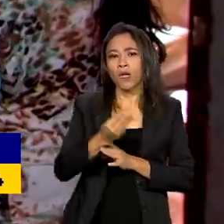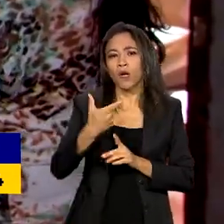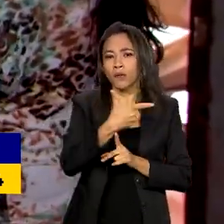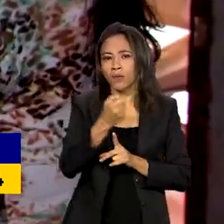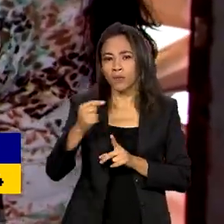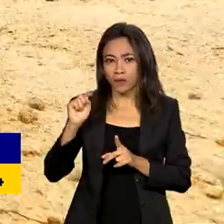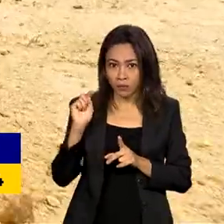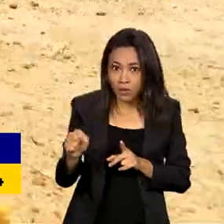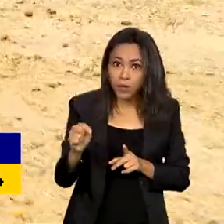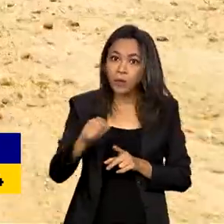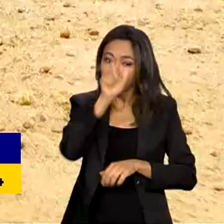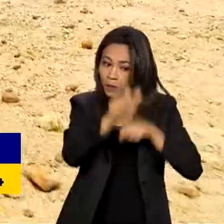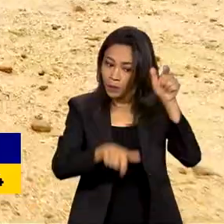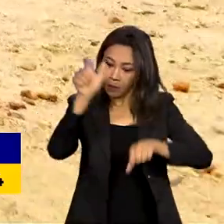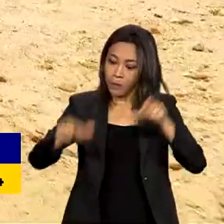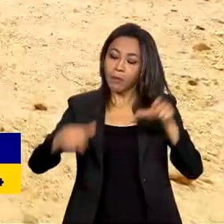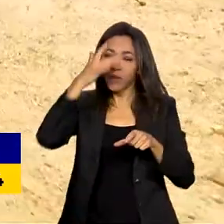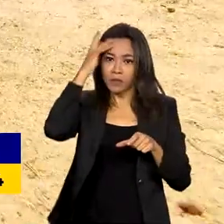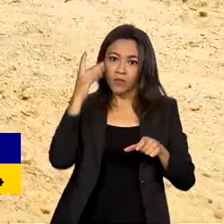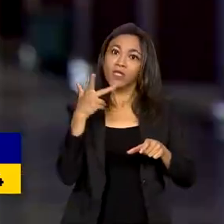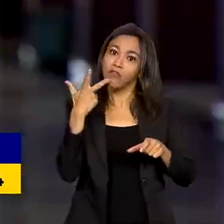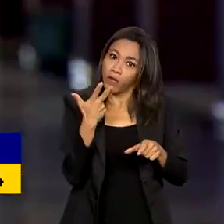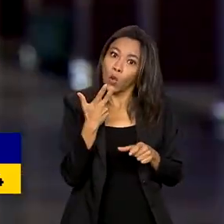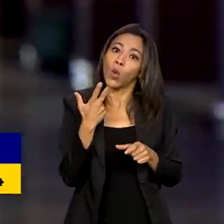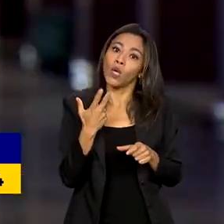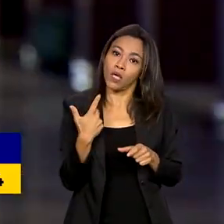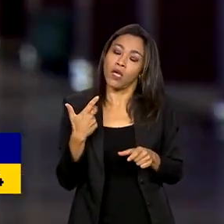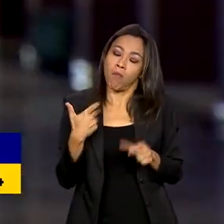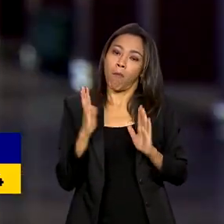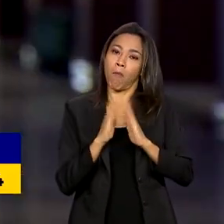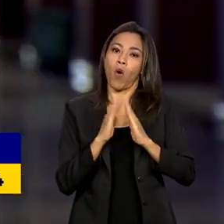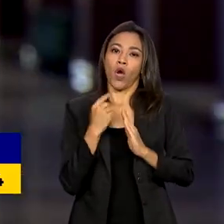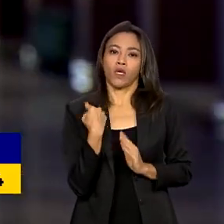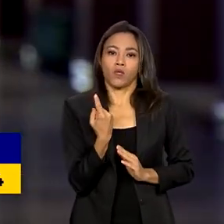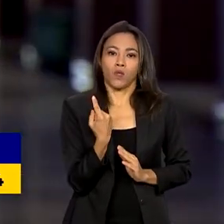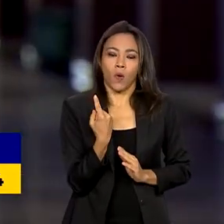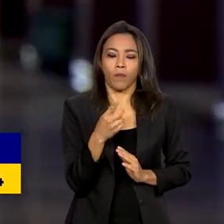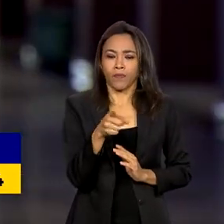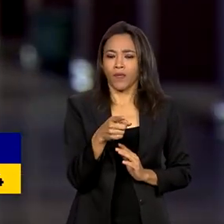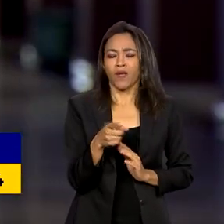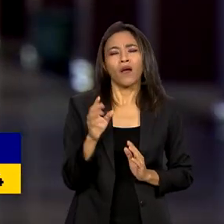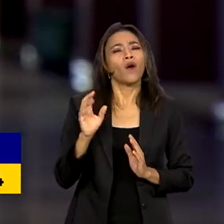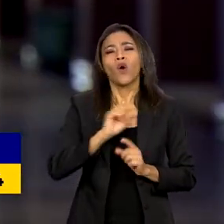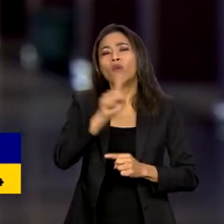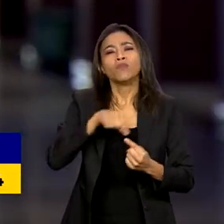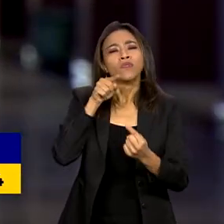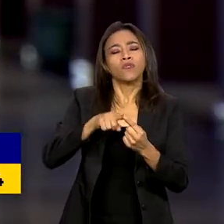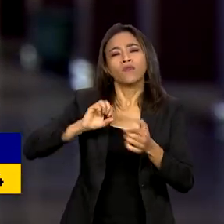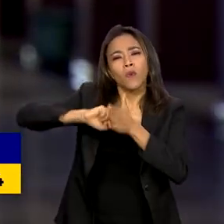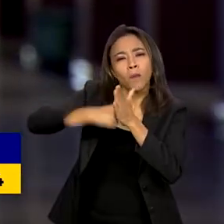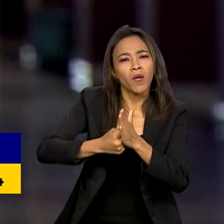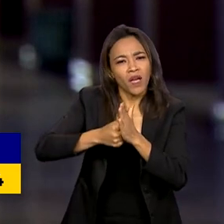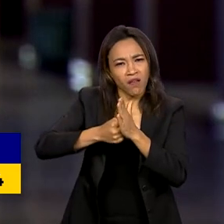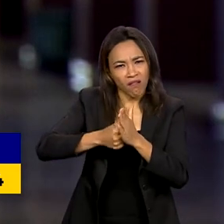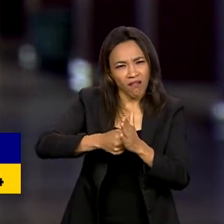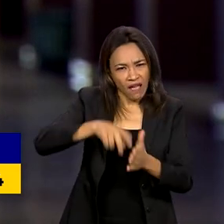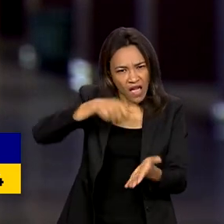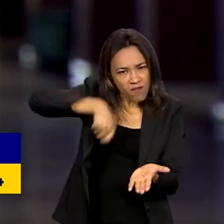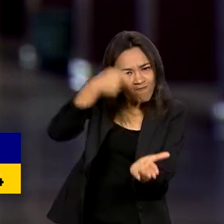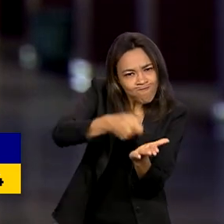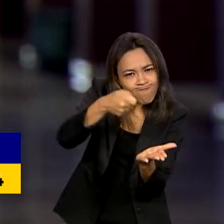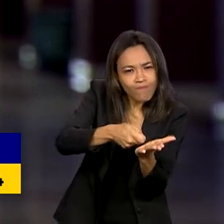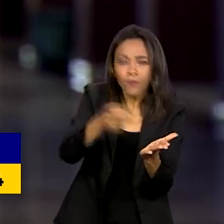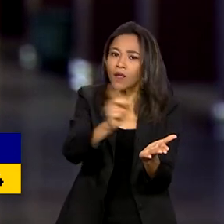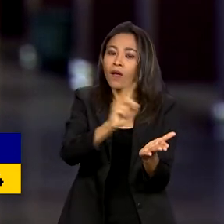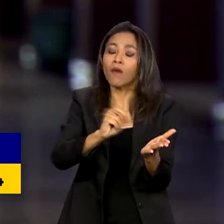beneficiários que declararam morar sozinhos. O objetivo do bloqueio não é penalizar o beneficiário, mas corrigir